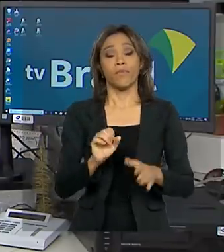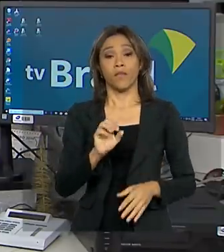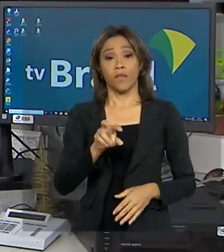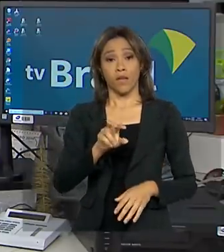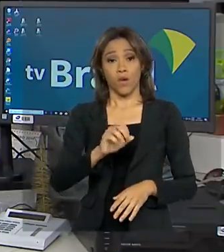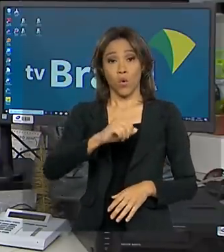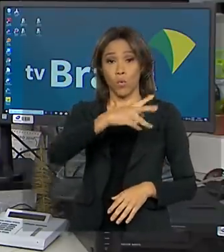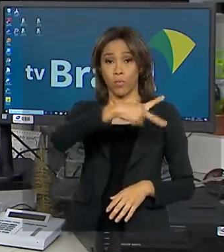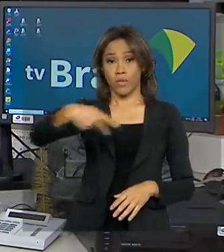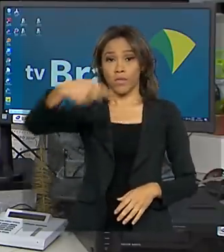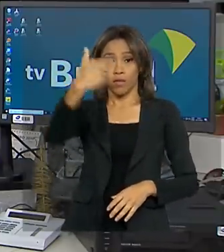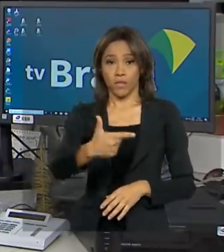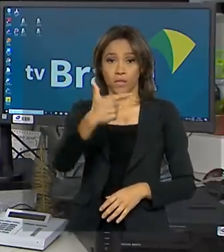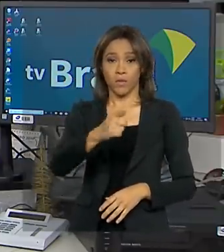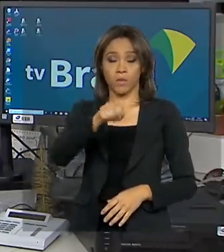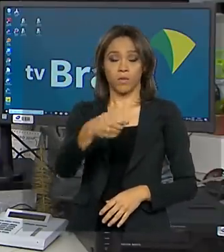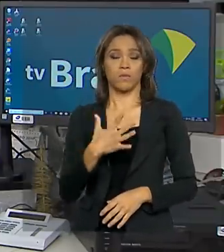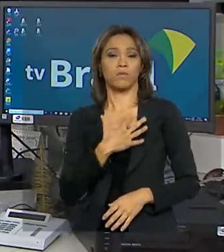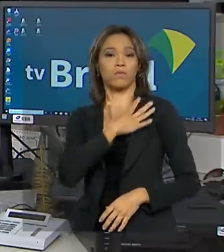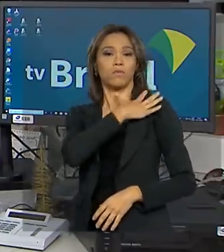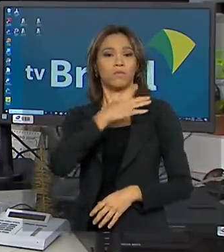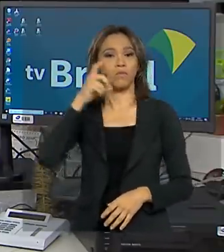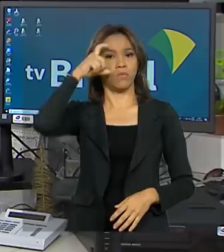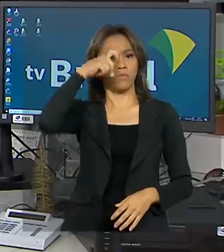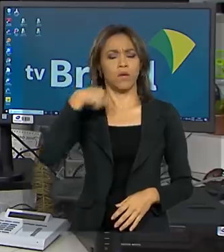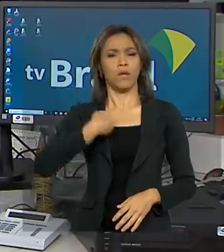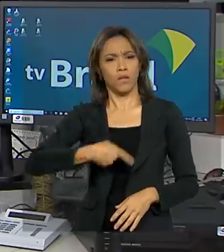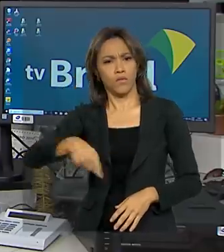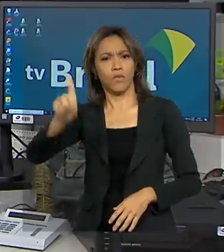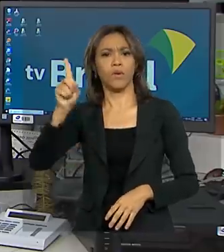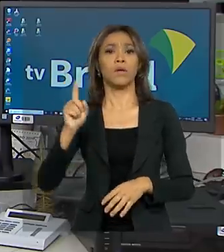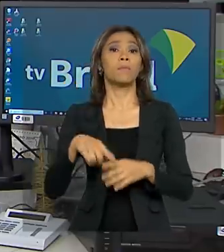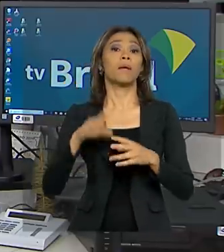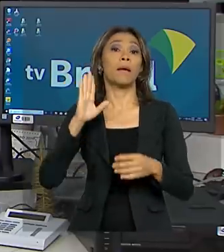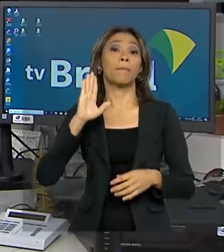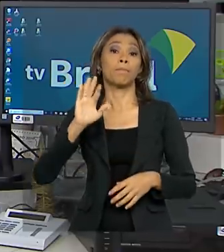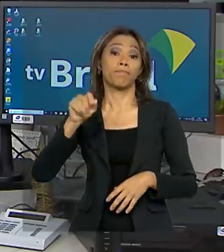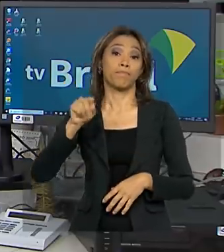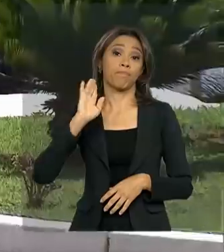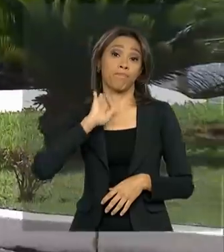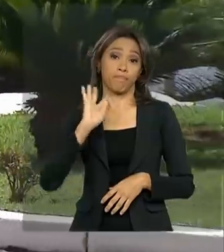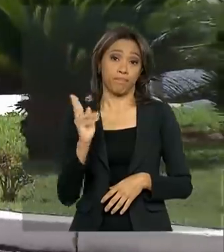Mourão está desde ontem em Minas Gerais. Ele teve compromisso na cidade de Itajubá.